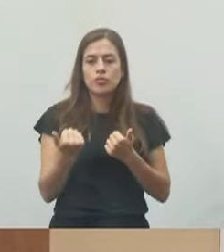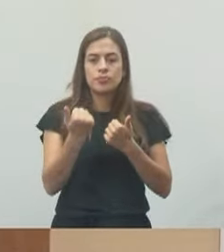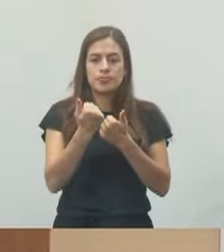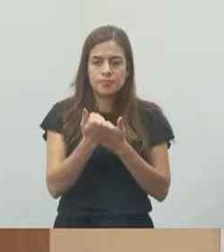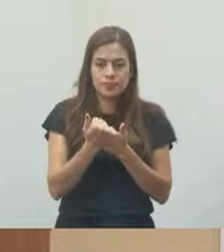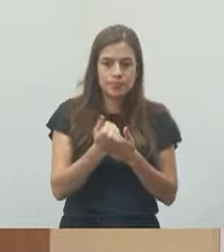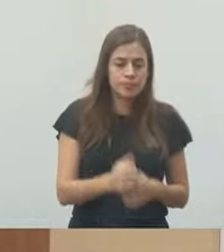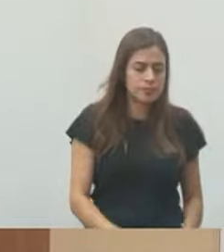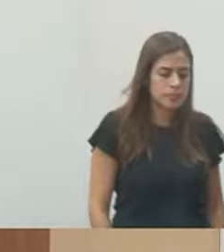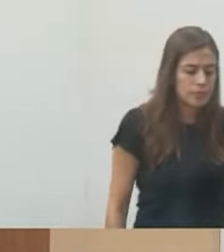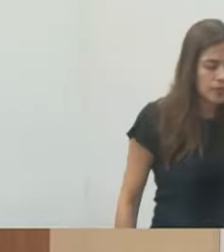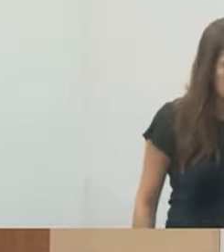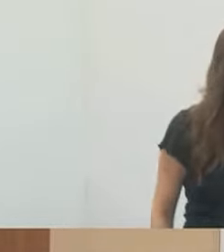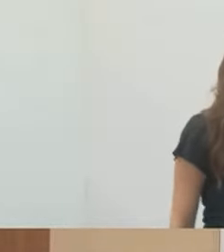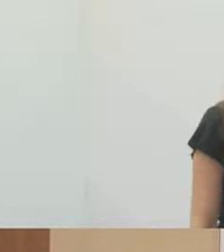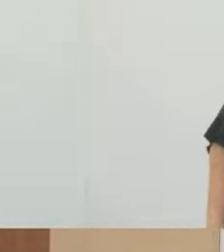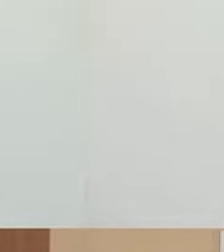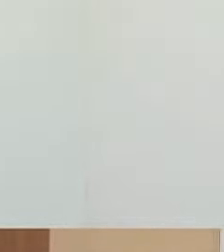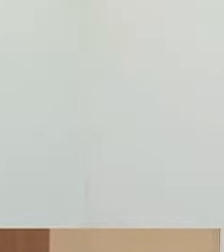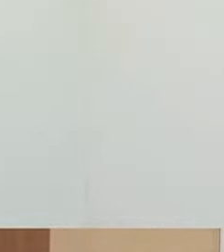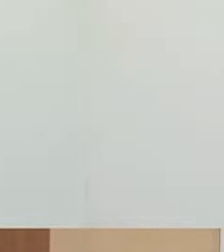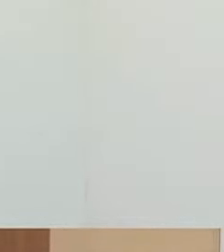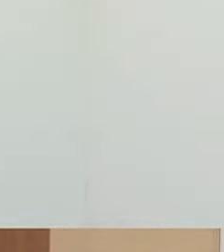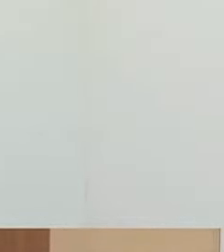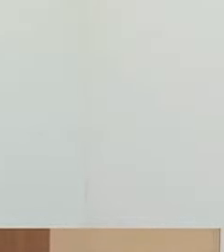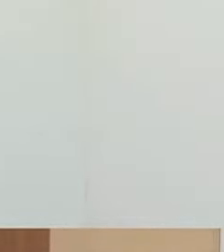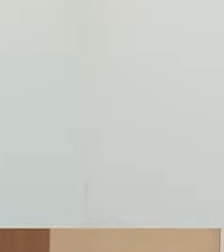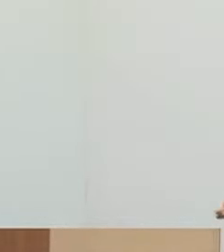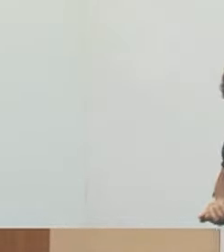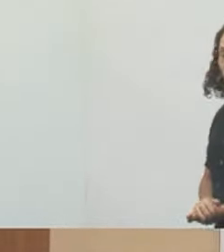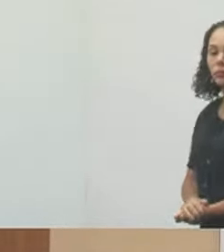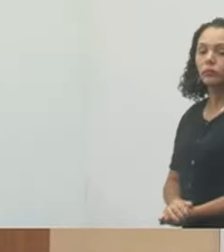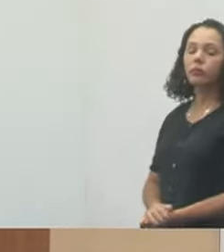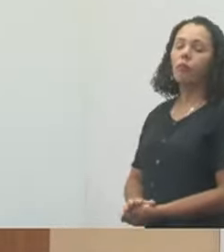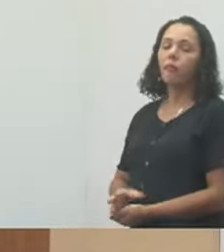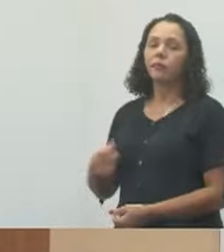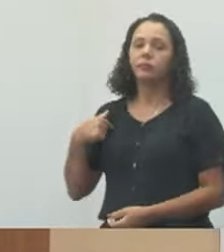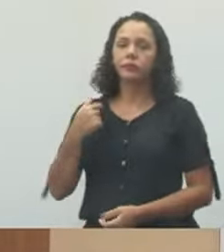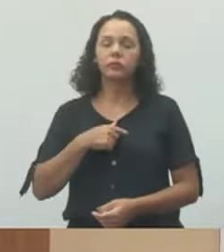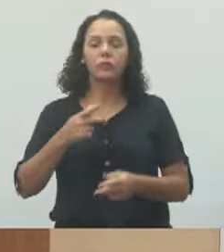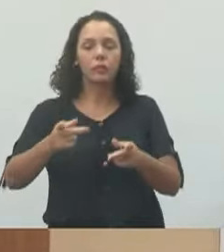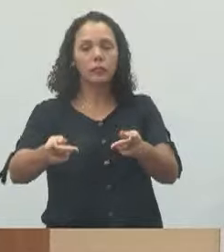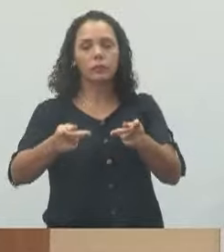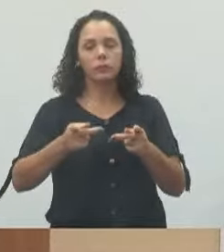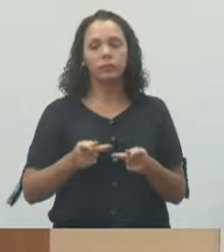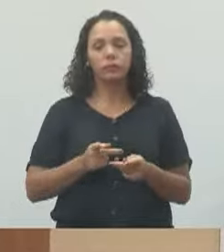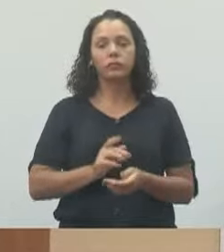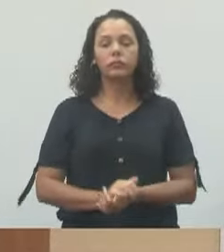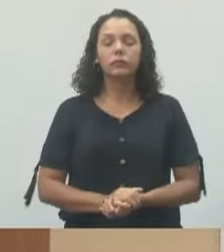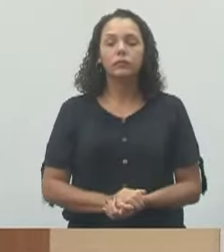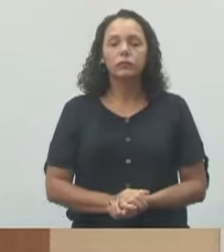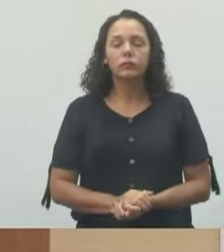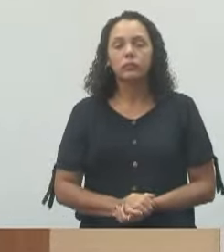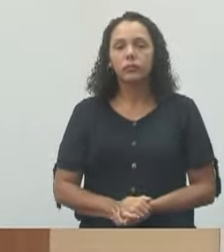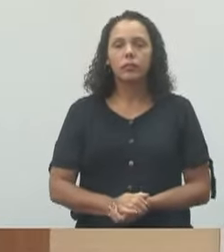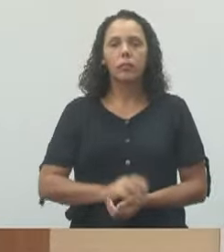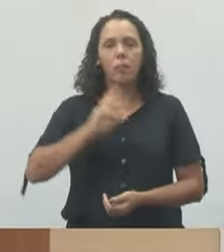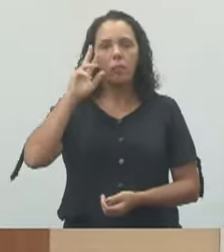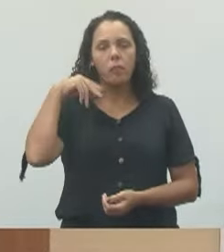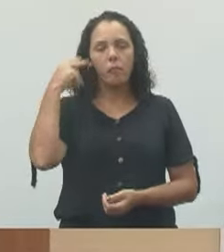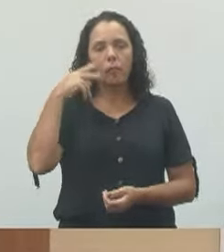desses tão sonhados títulos. Tá bom? Então, fica nosso convite aqui. E você, até vocês, vereadores, são